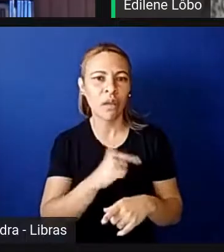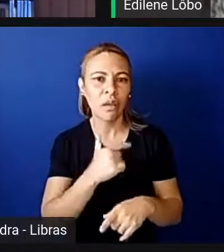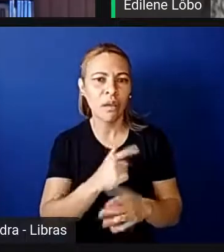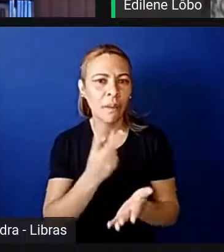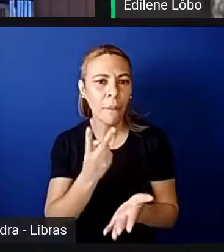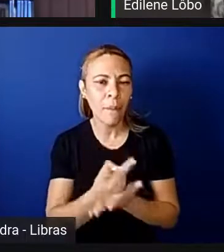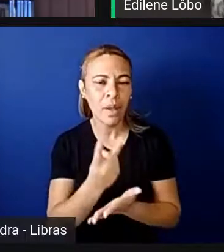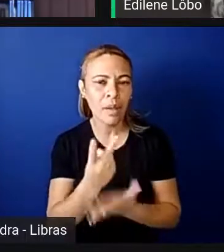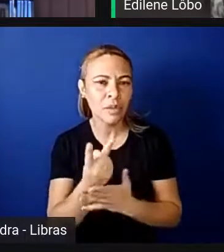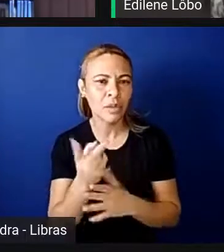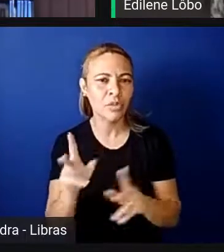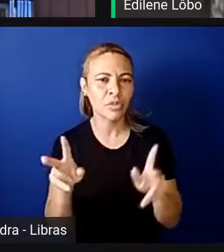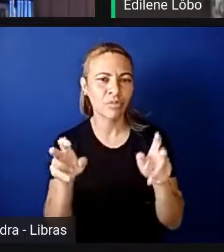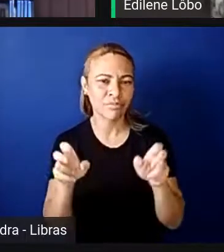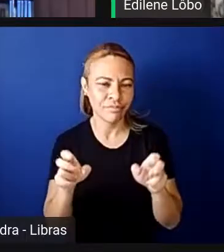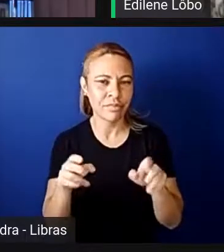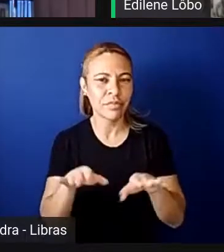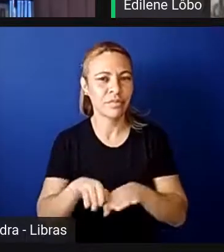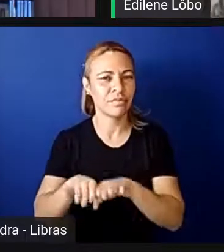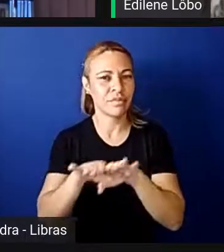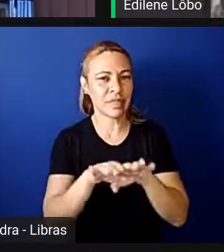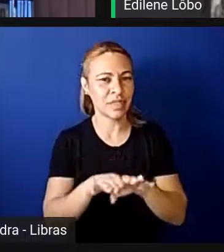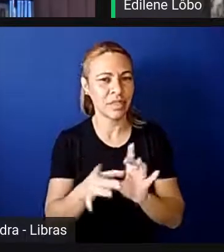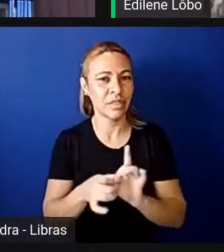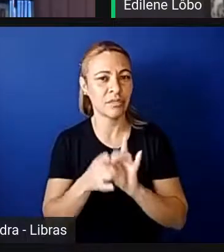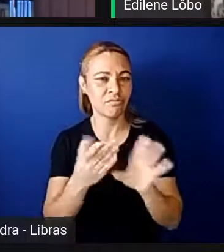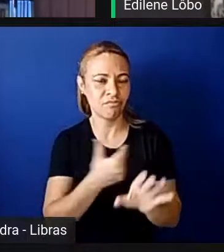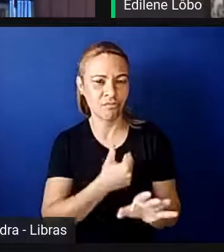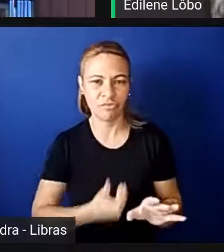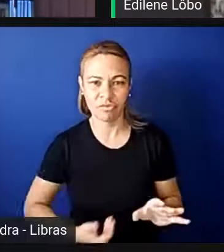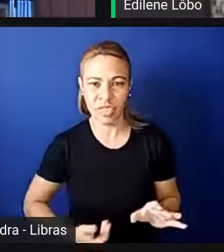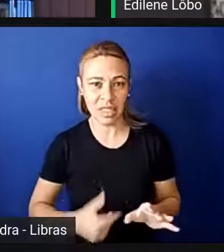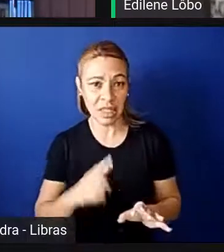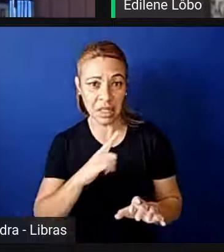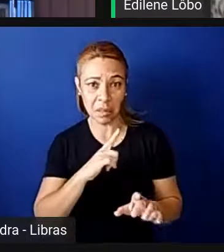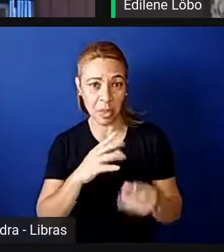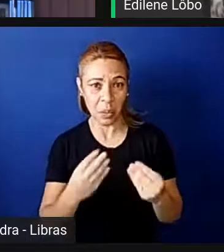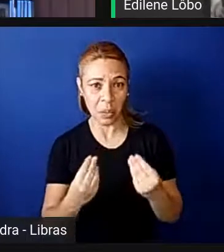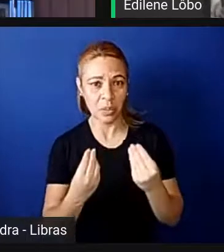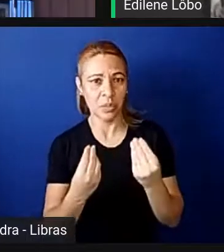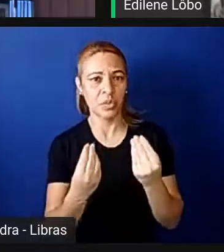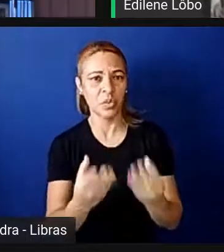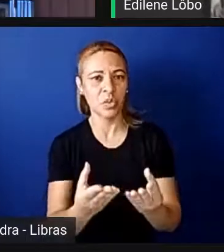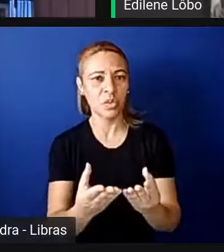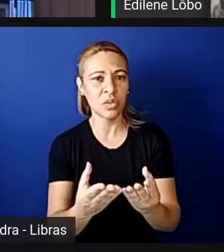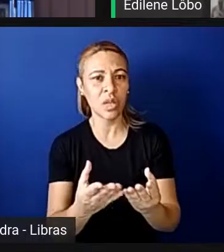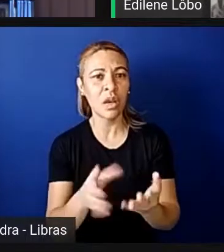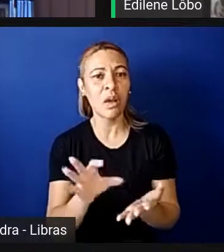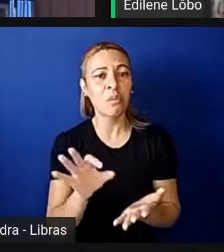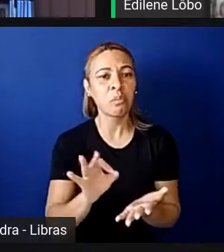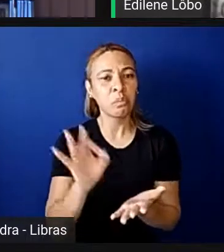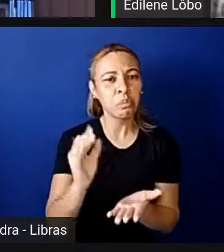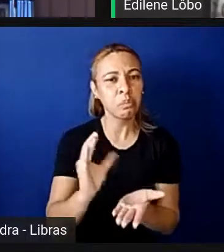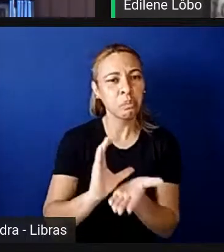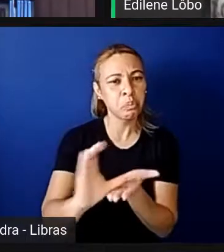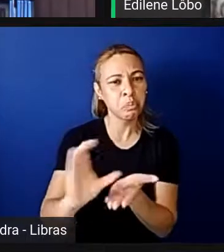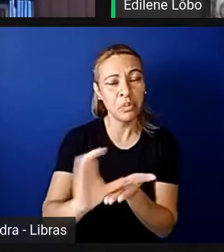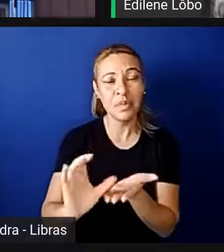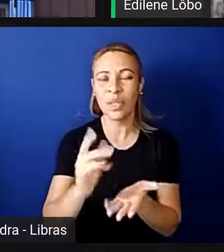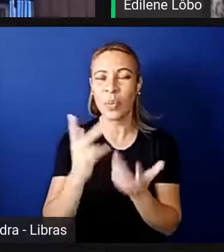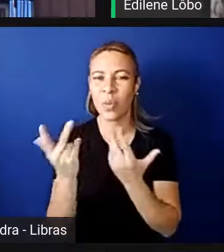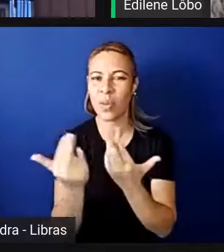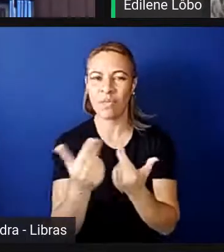pública que os homens, a elas não é conferida a mesma parcela de recursos e mulheres